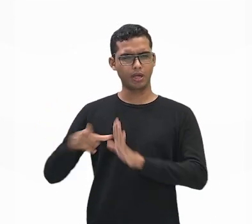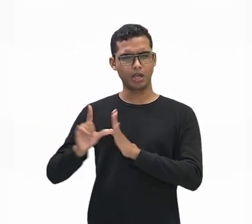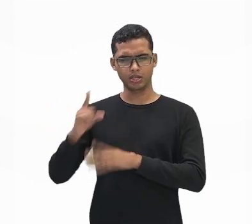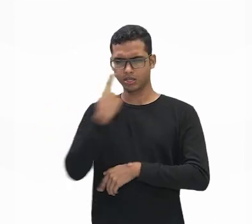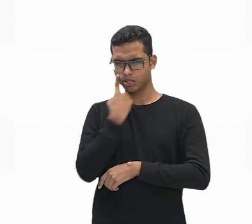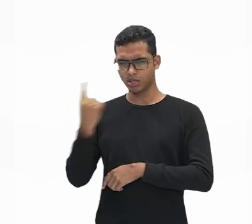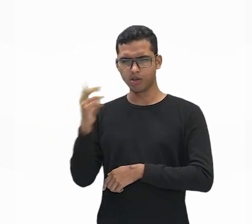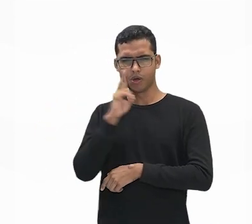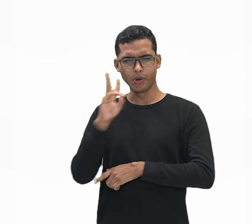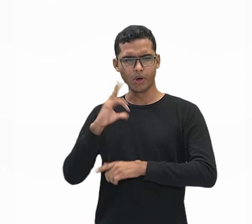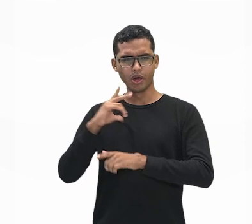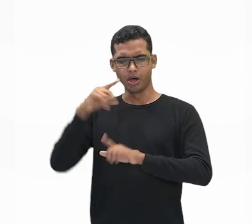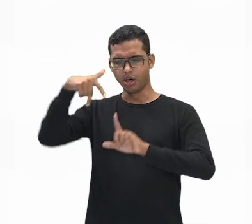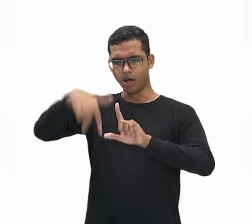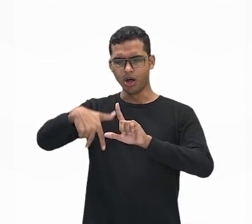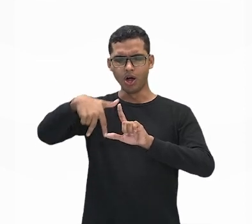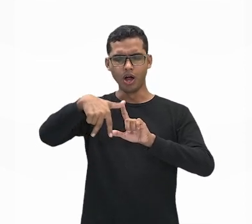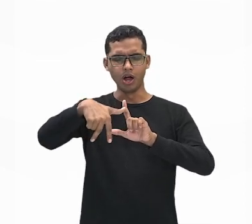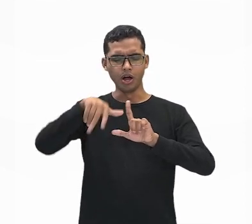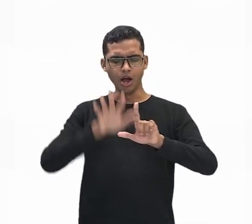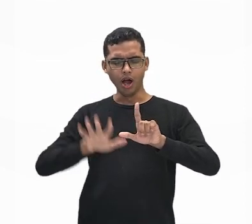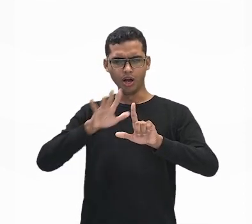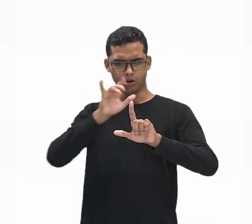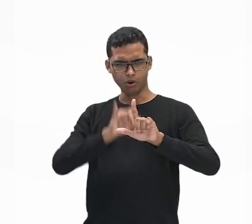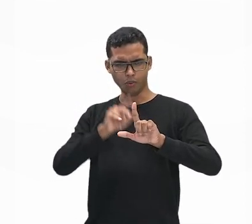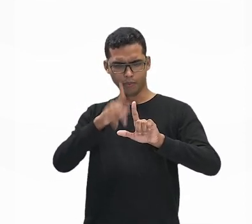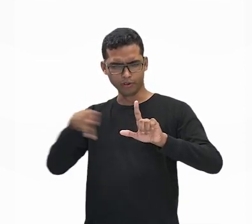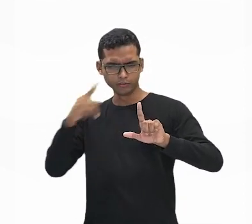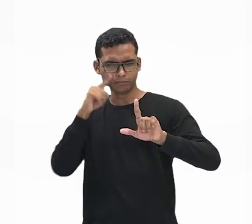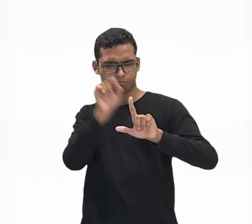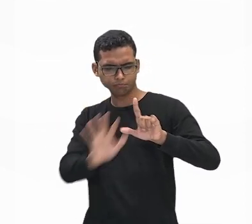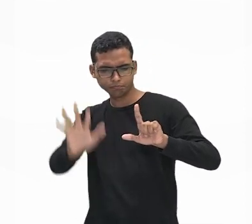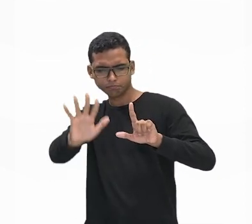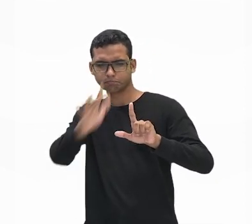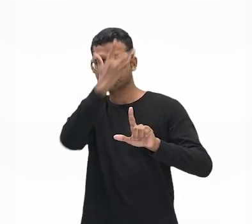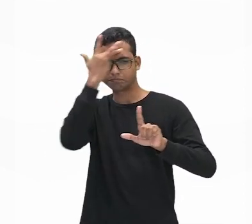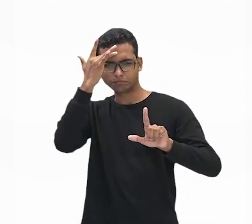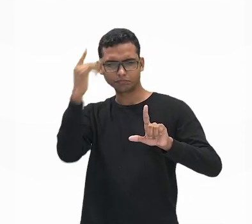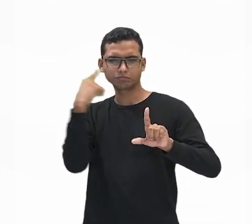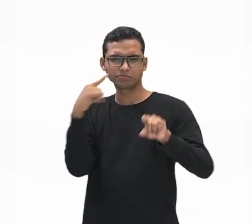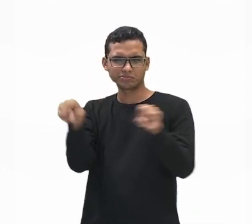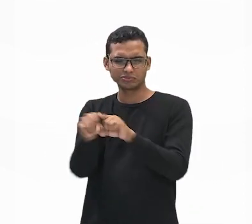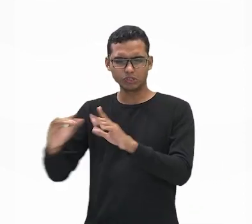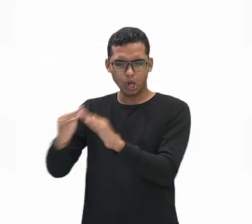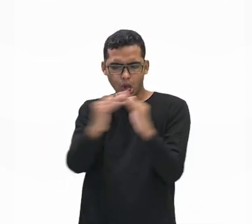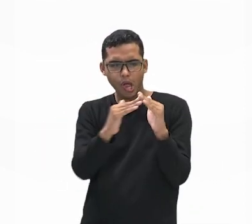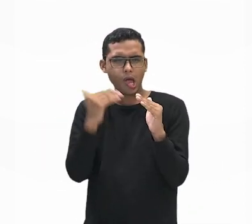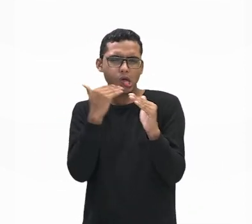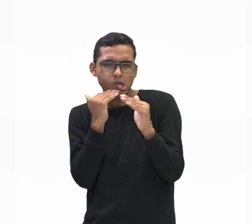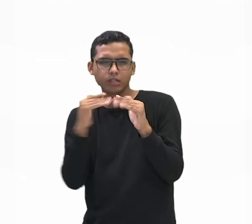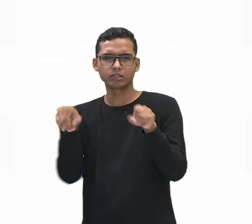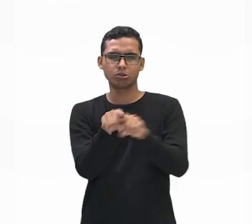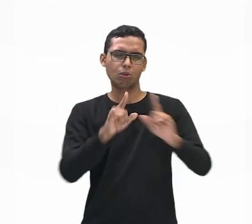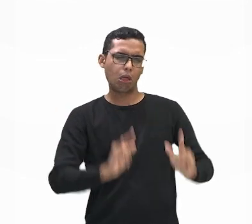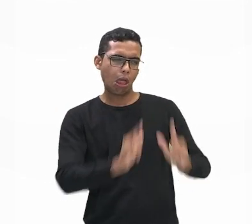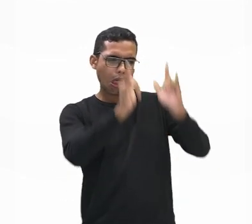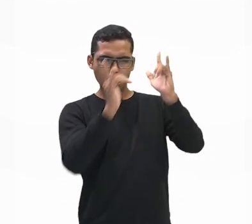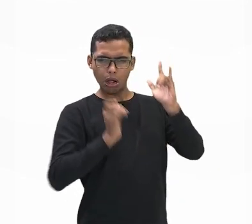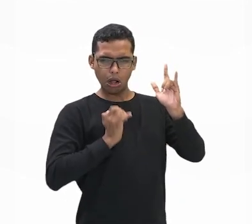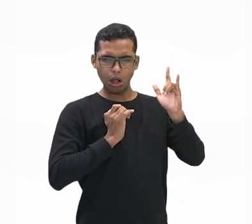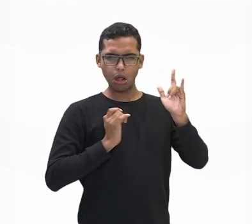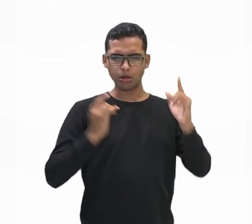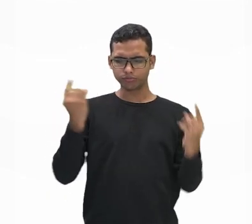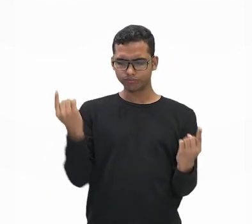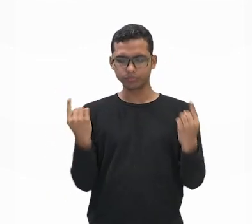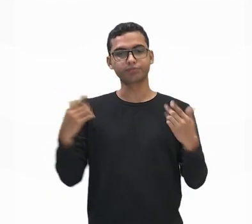a gente estava vendo aqui ainda agora, né? Nessa imagem aqui onde eu estava ainda agora, né? Que é exatamente essa questão da desigualdade social, né?